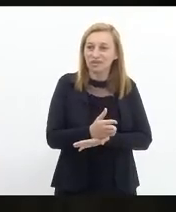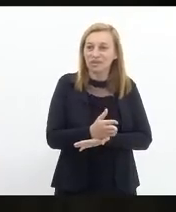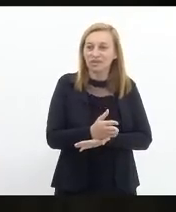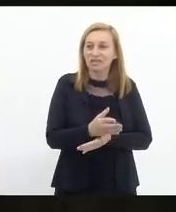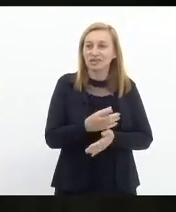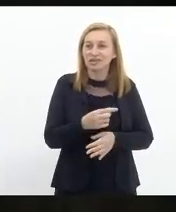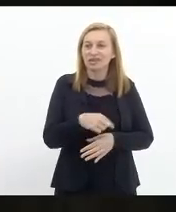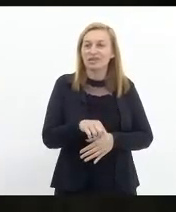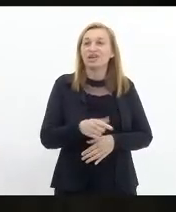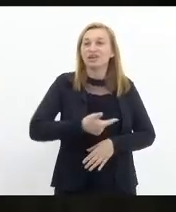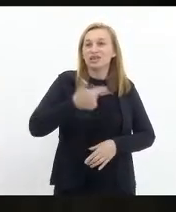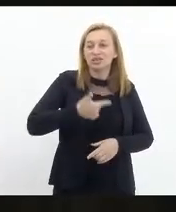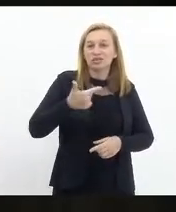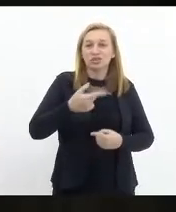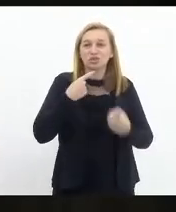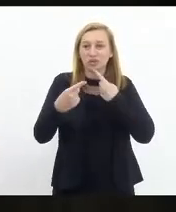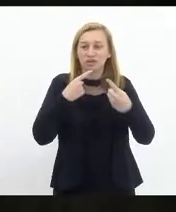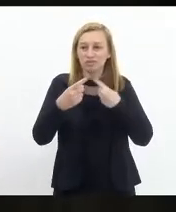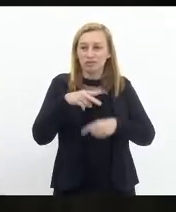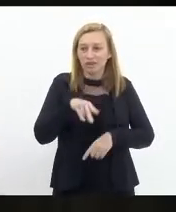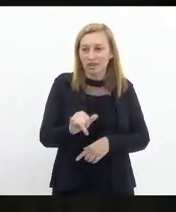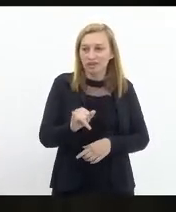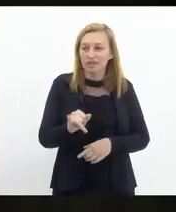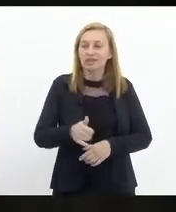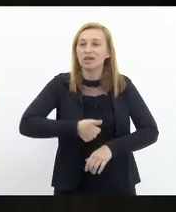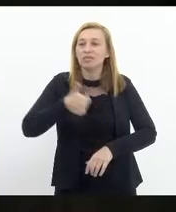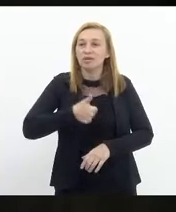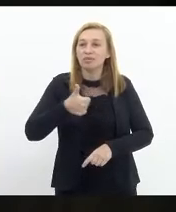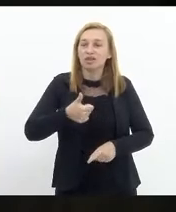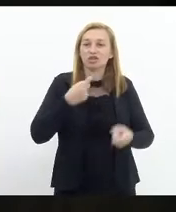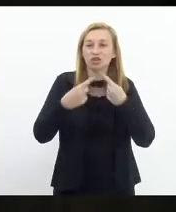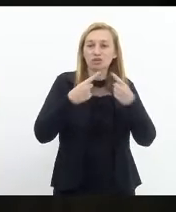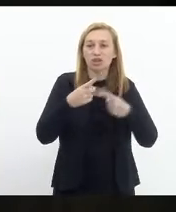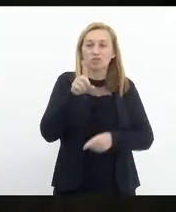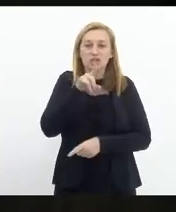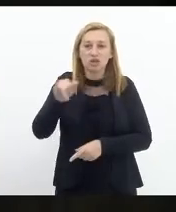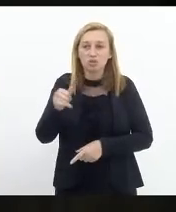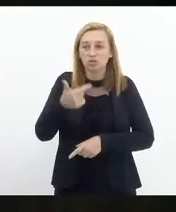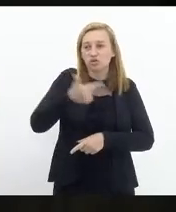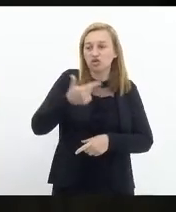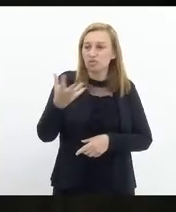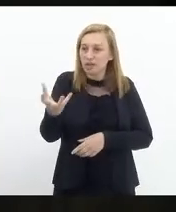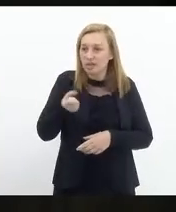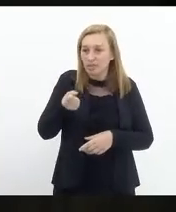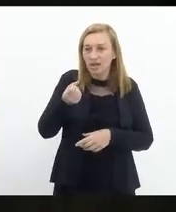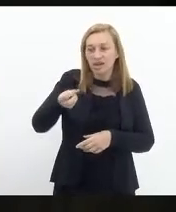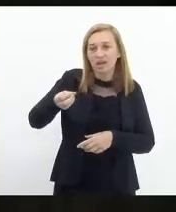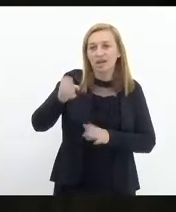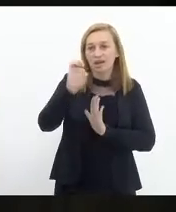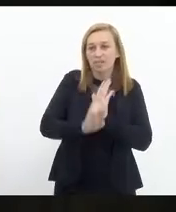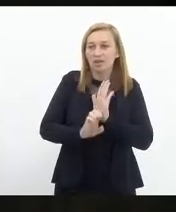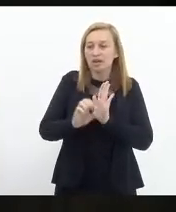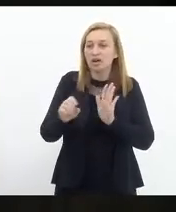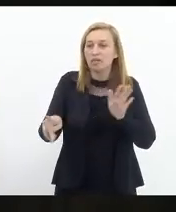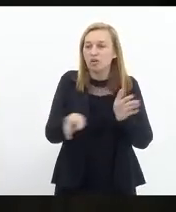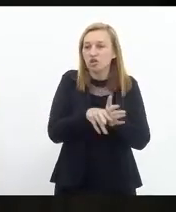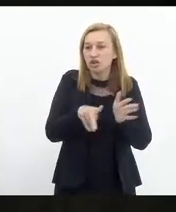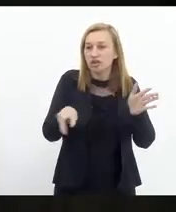a redação do vencido para a segunda discussão. Em primeira discussão, o segundo dia, para o recebimento de emendas, projeto de resolução...